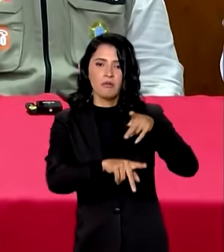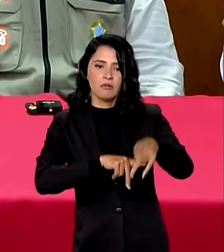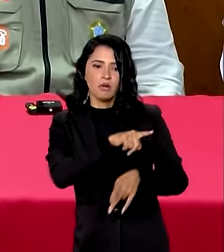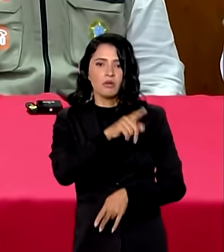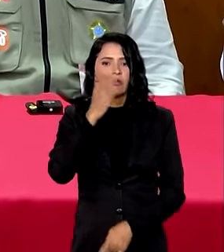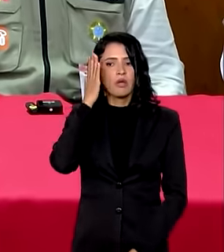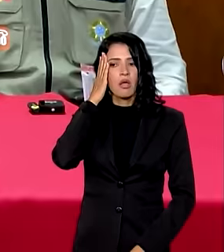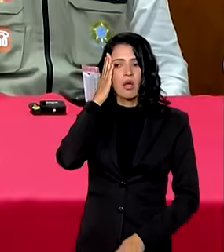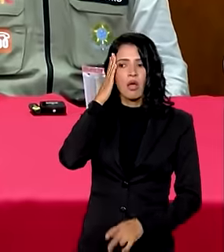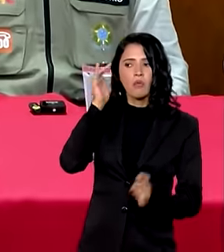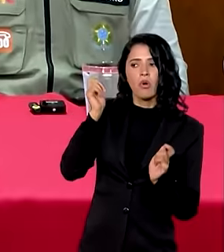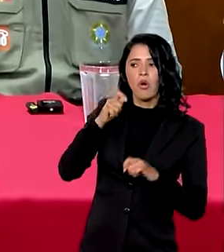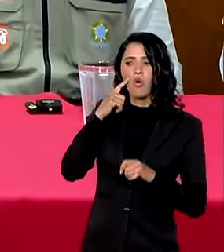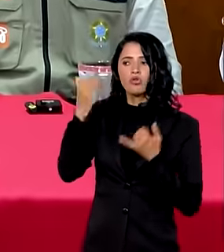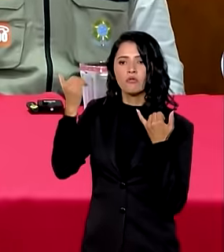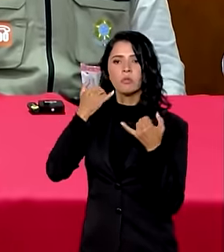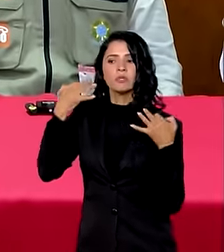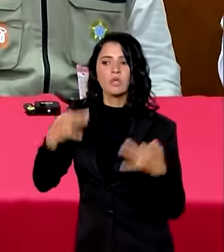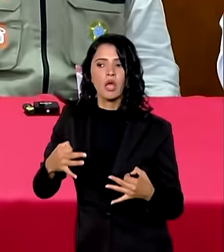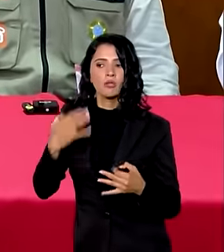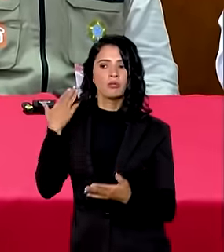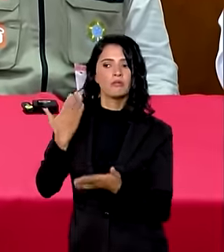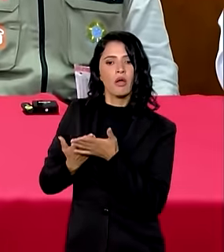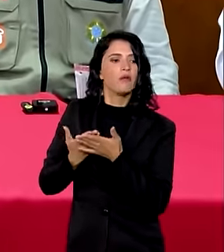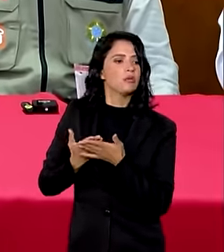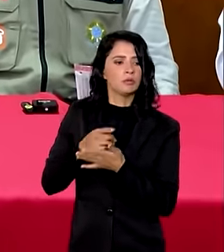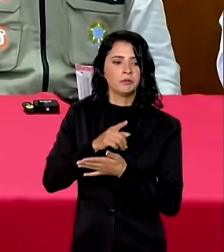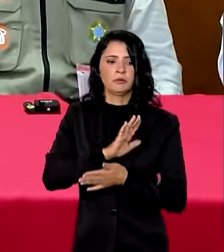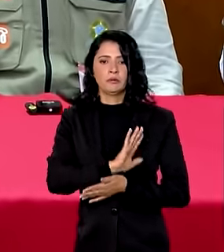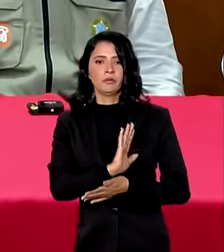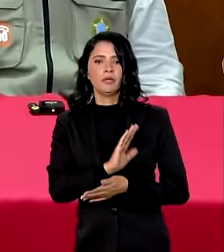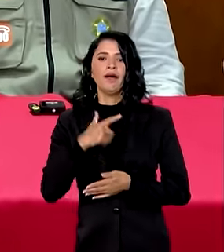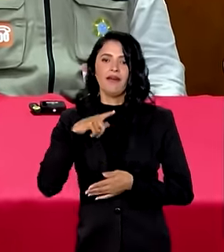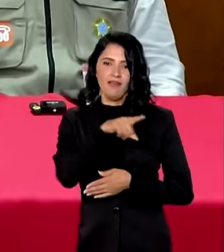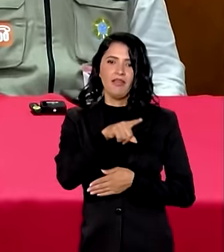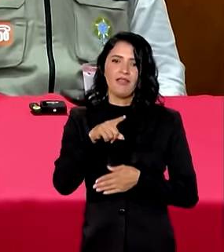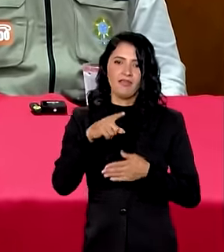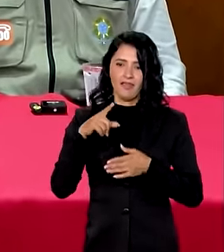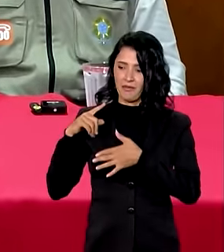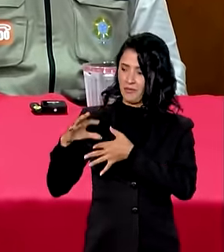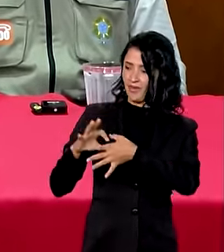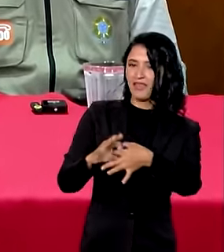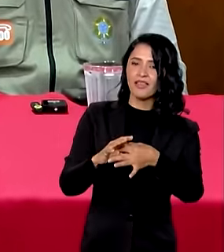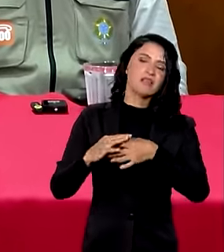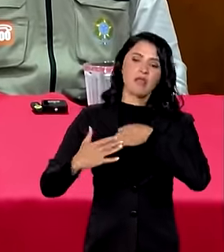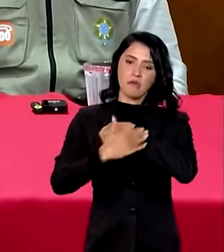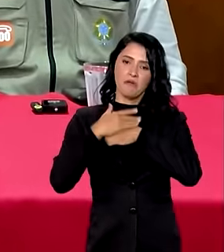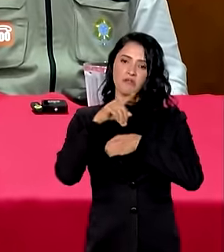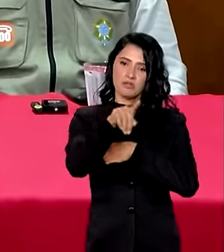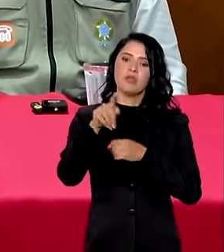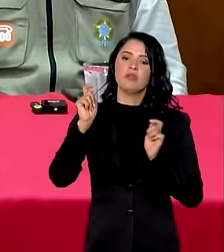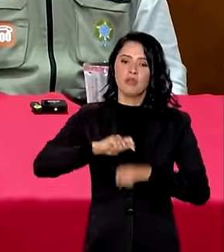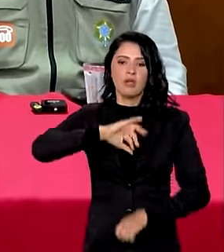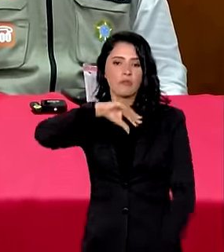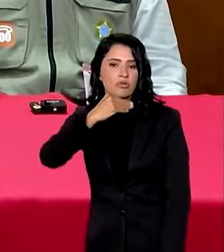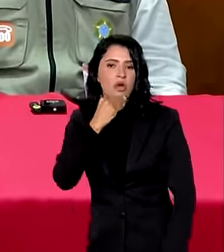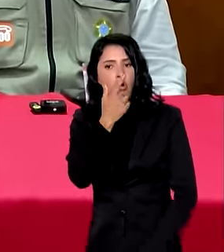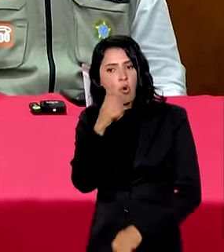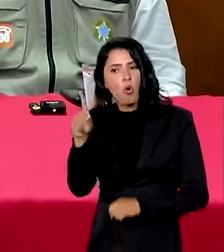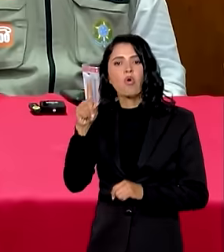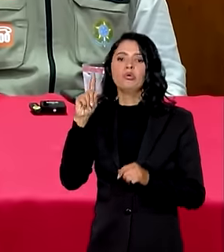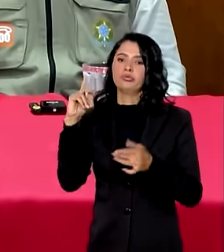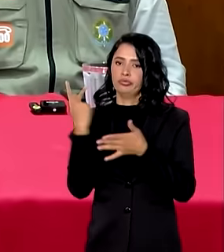saiba onde ela pode ter uma informação confiável. E no decorrer aqui dessa conversa, vocês vão ter a oportunidade de saber outros